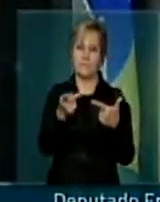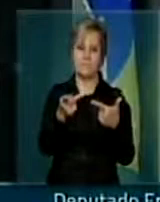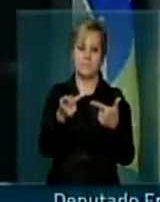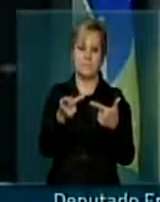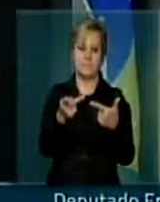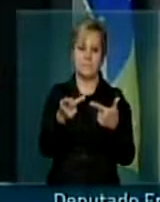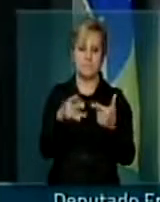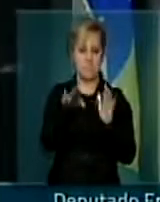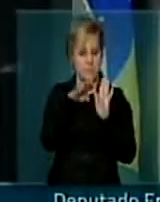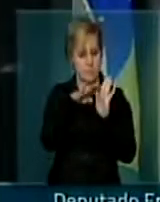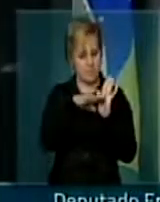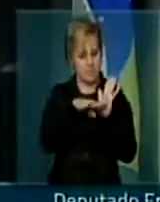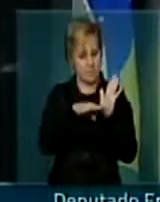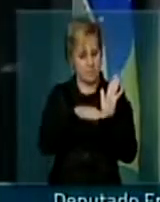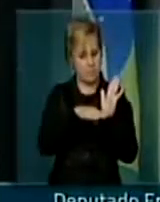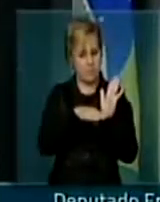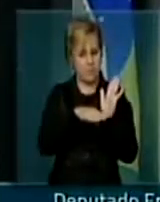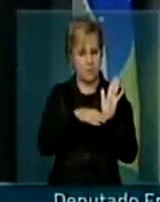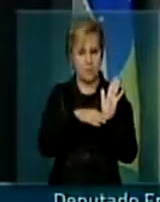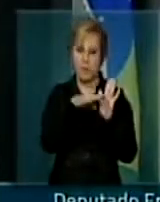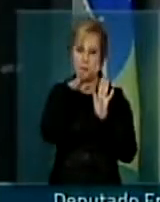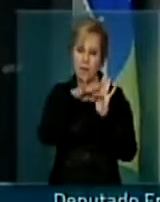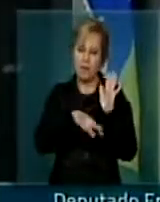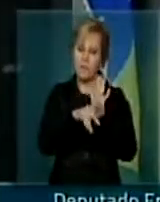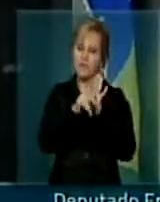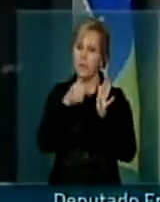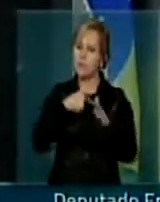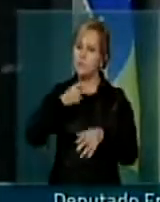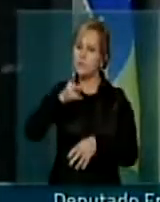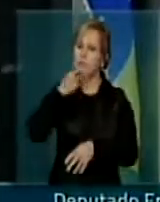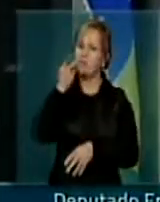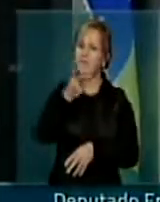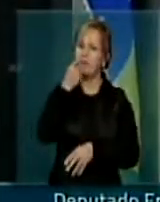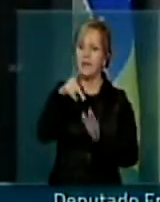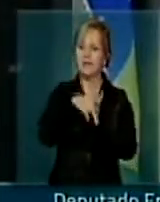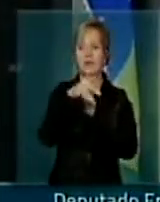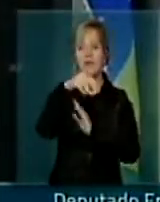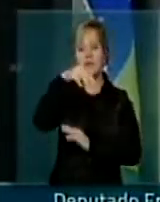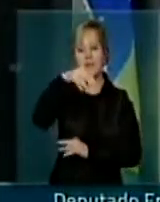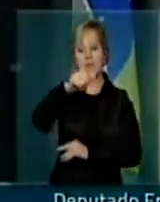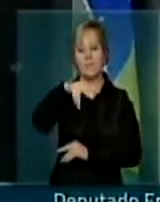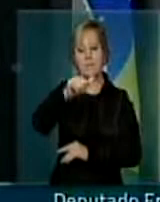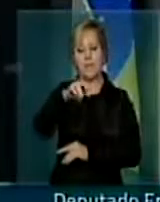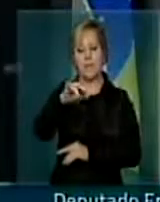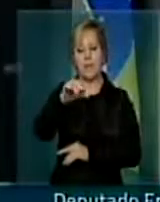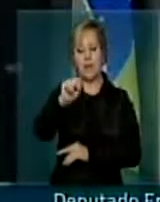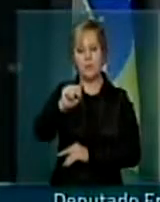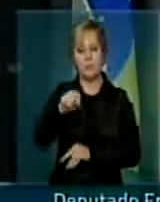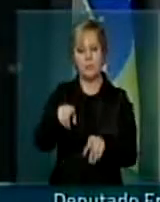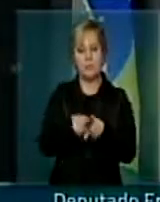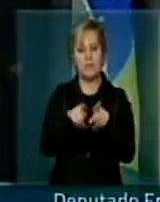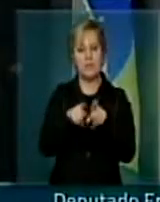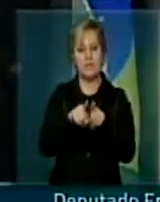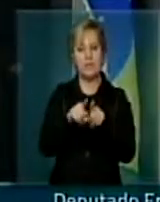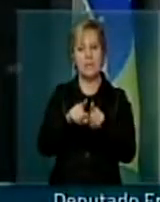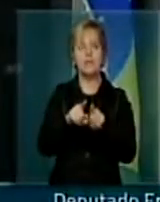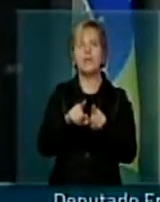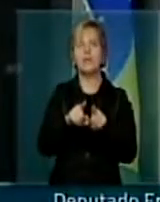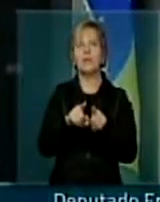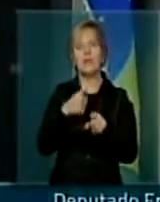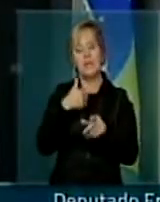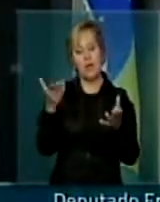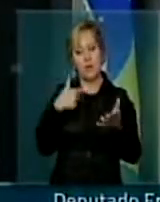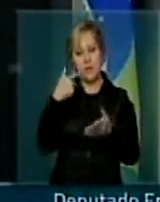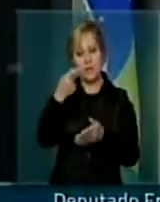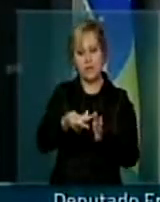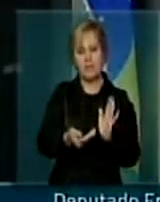pauta que eu sempre coloquei nos meus quatro mandatos de vereador em Manaus e agora nesses dois mandatos de federal, é a pauta da corrupção.